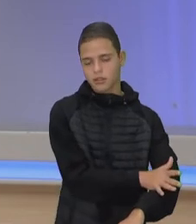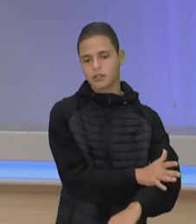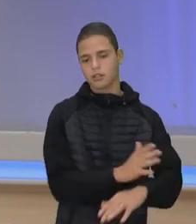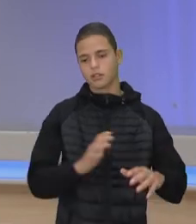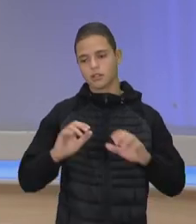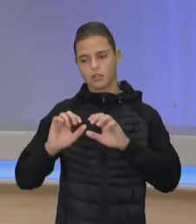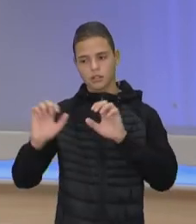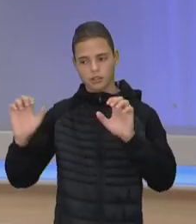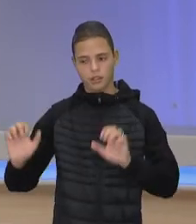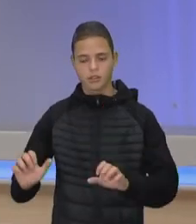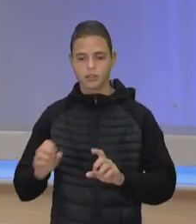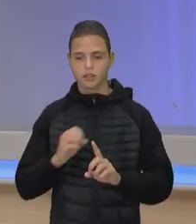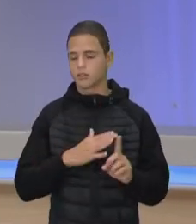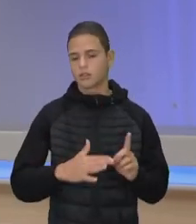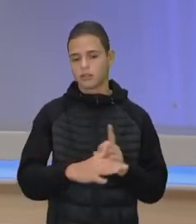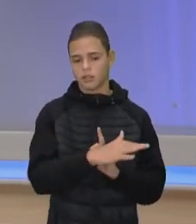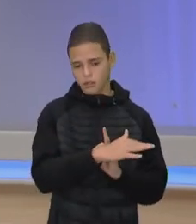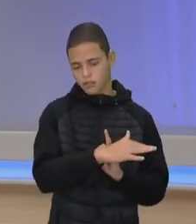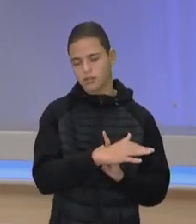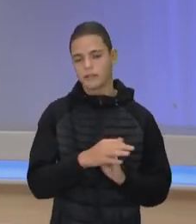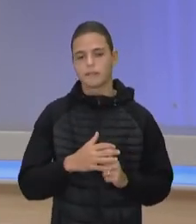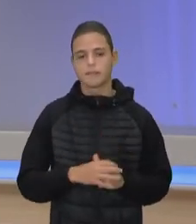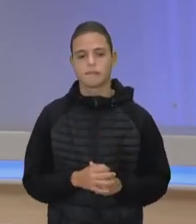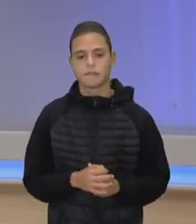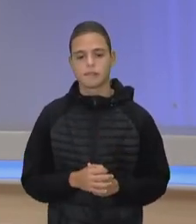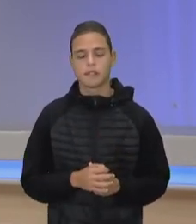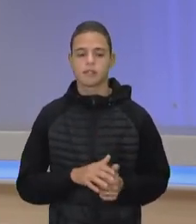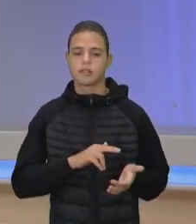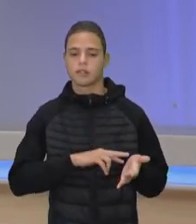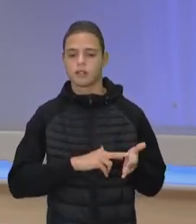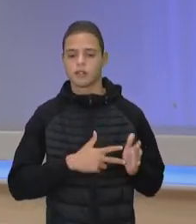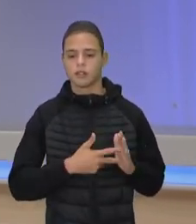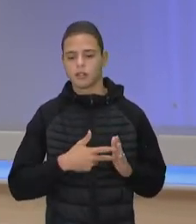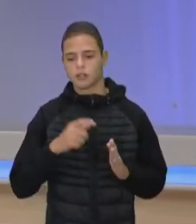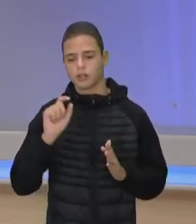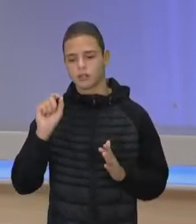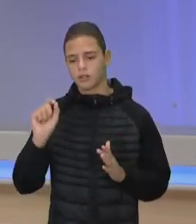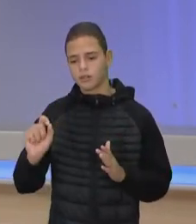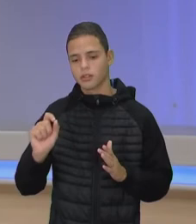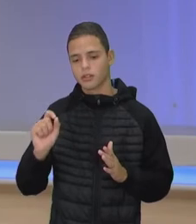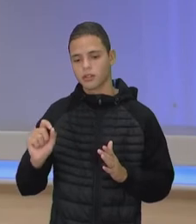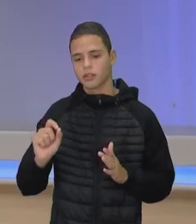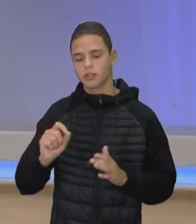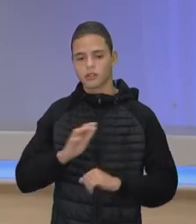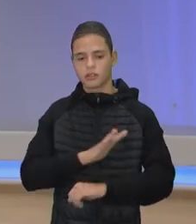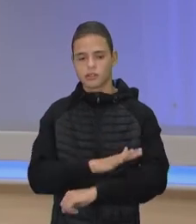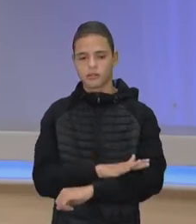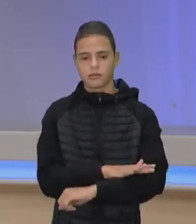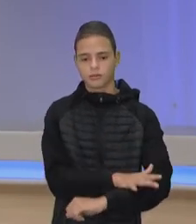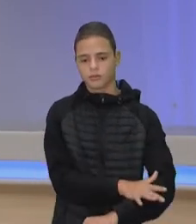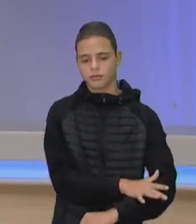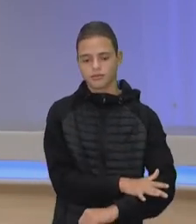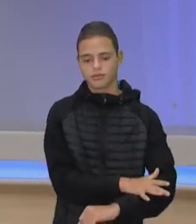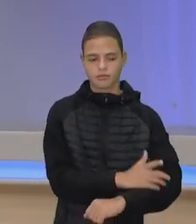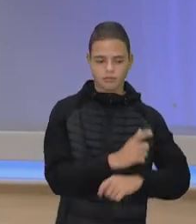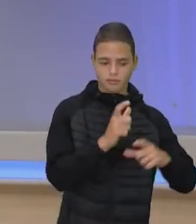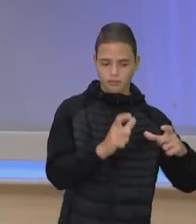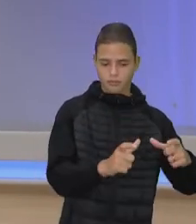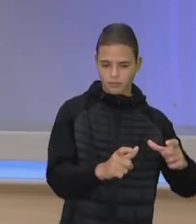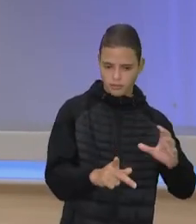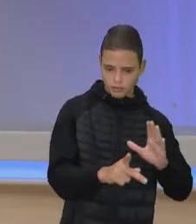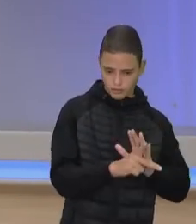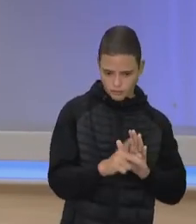estruturante da sociedade. E isso significa o quê, exatamente? Que o racismo não está localizado